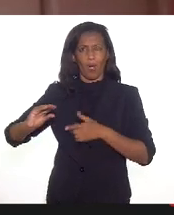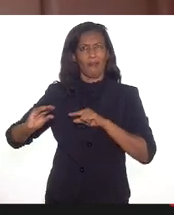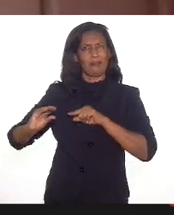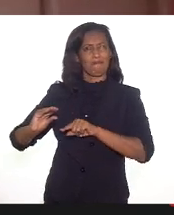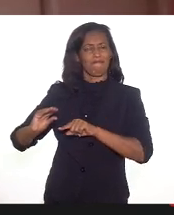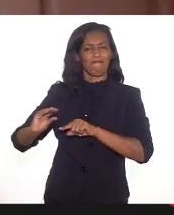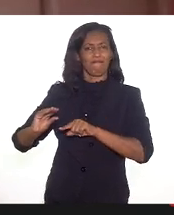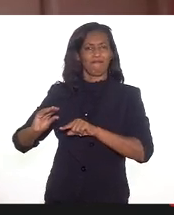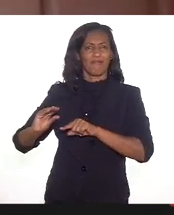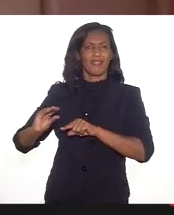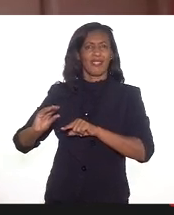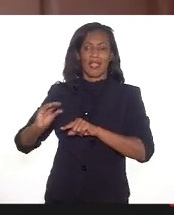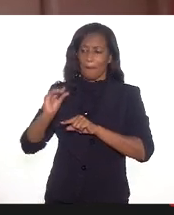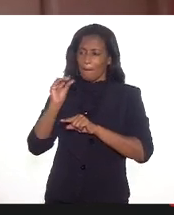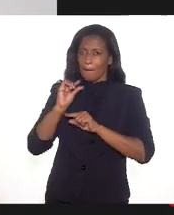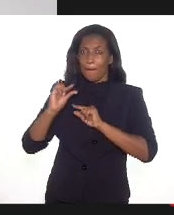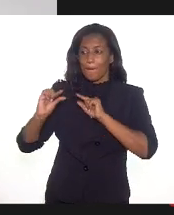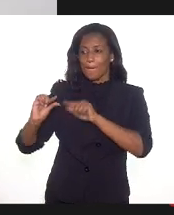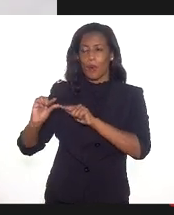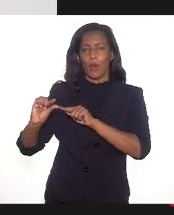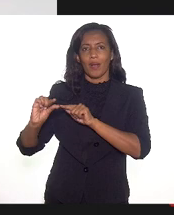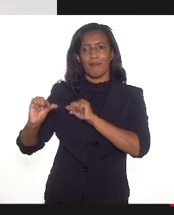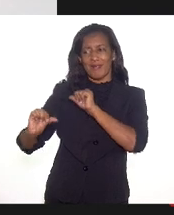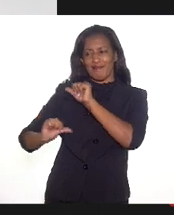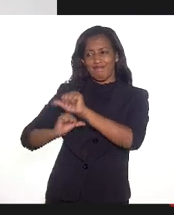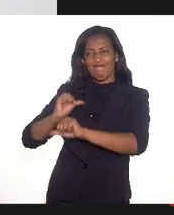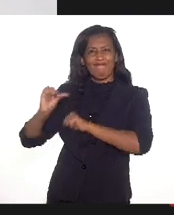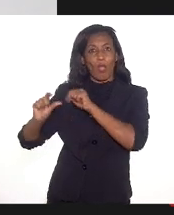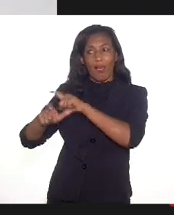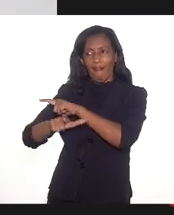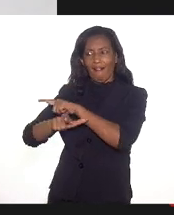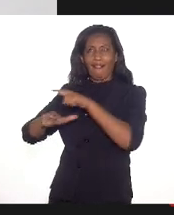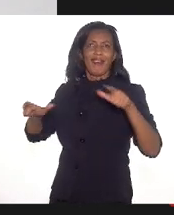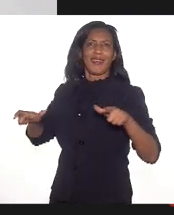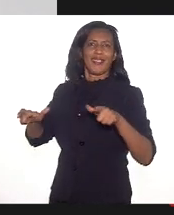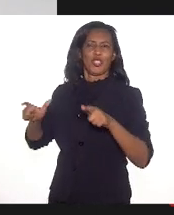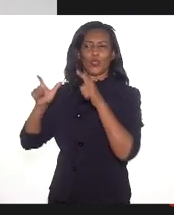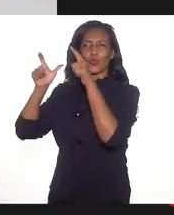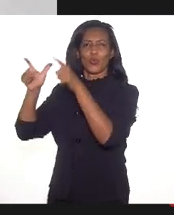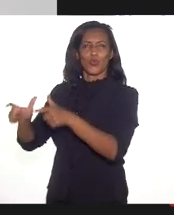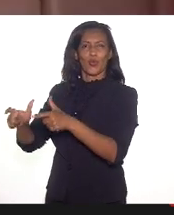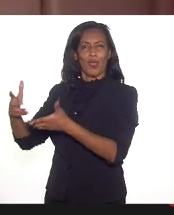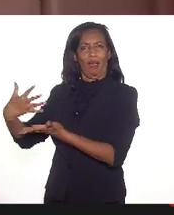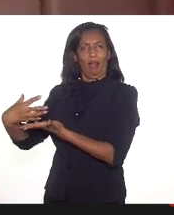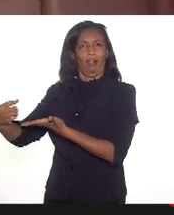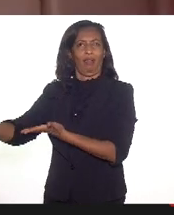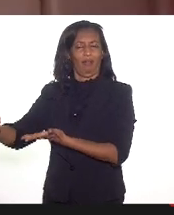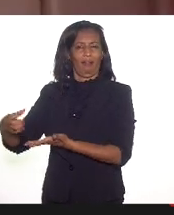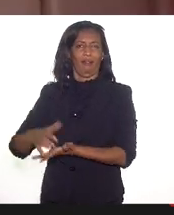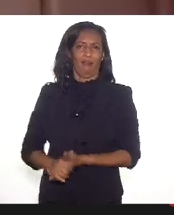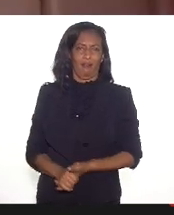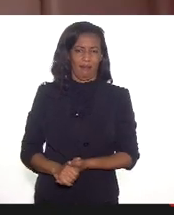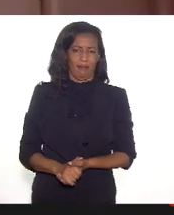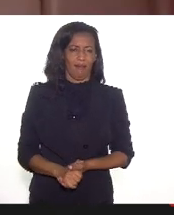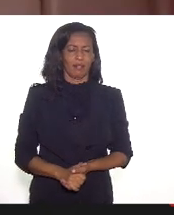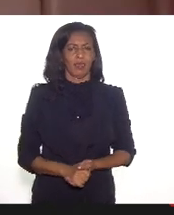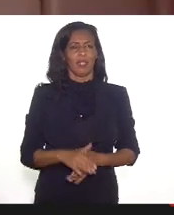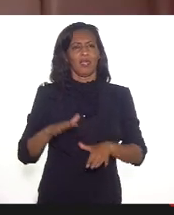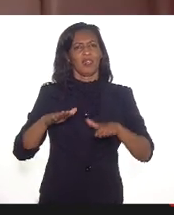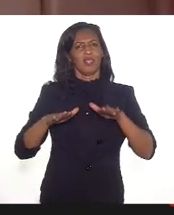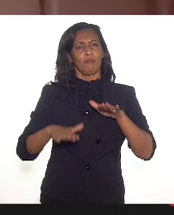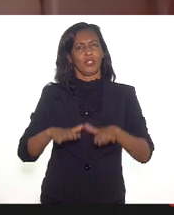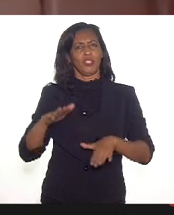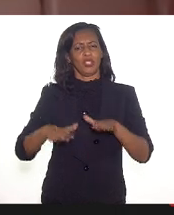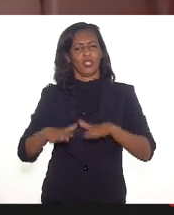ínfima se torna impactante para uma ação periférica, inclusive de compartilhamento,